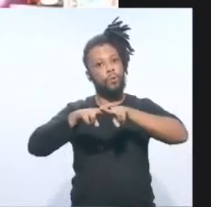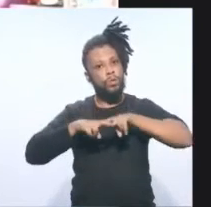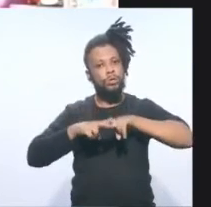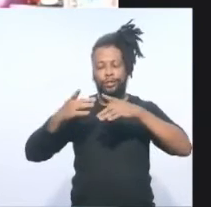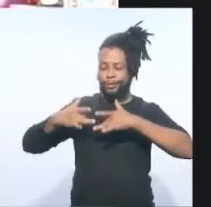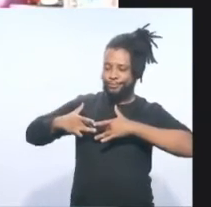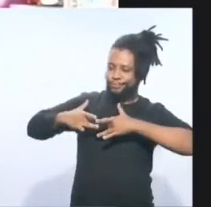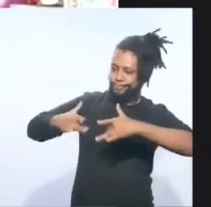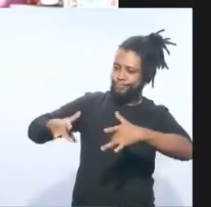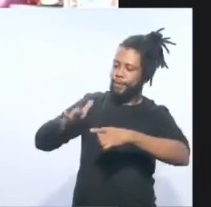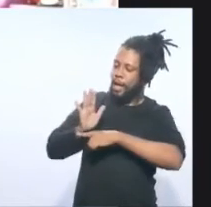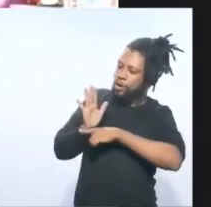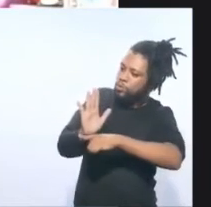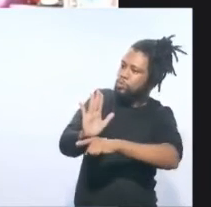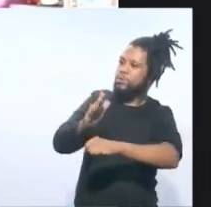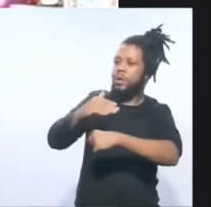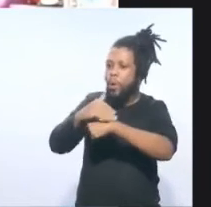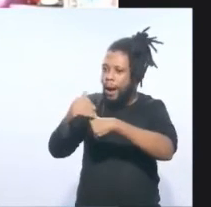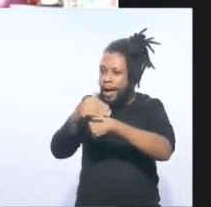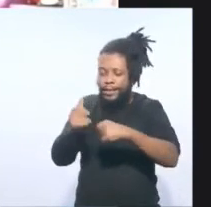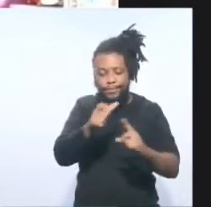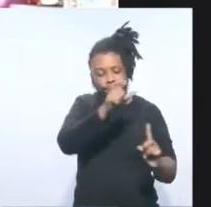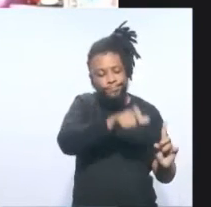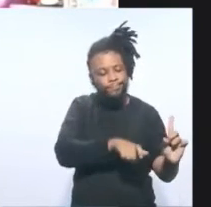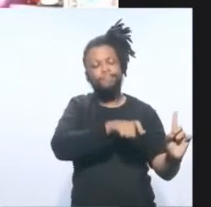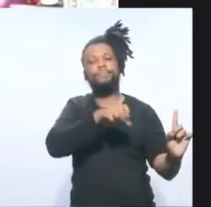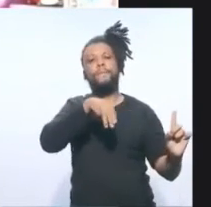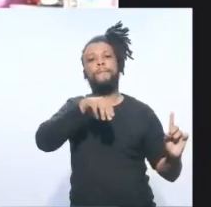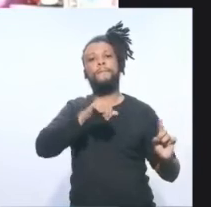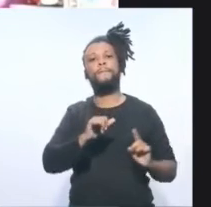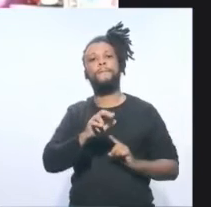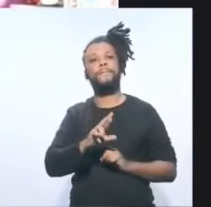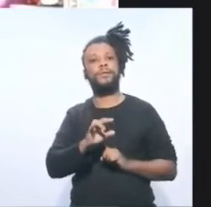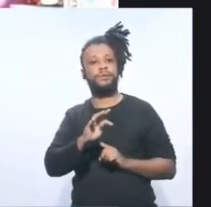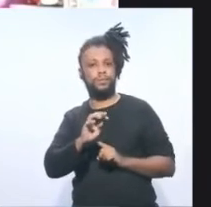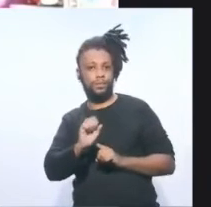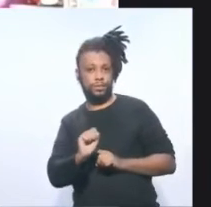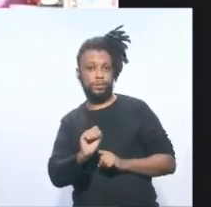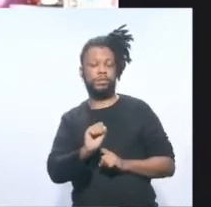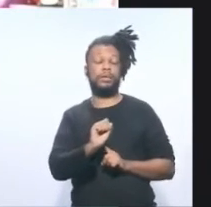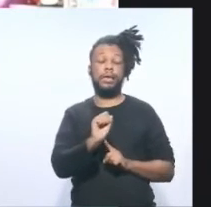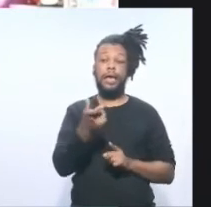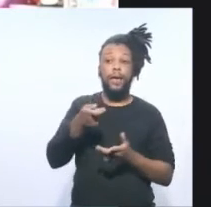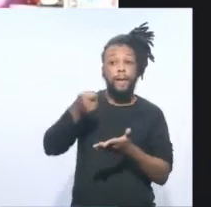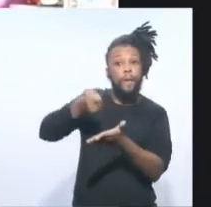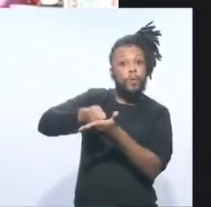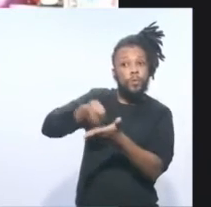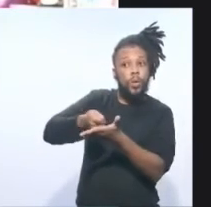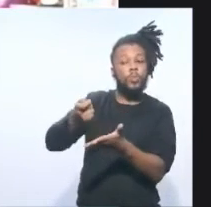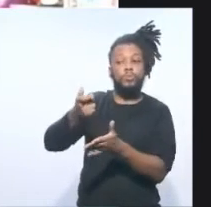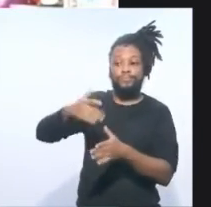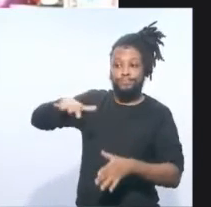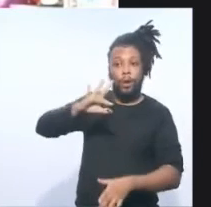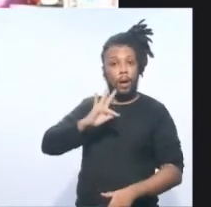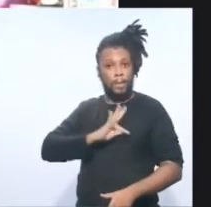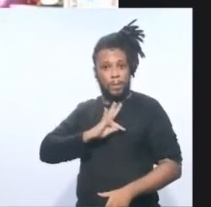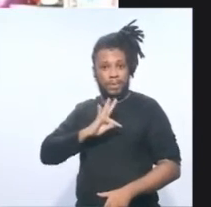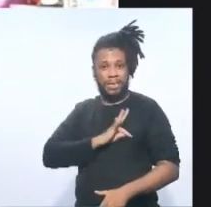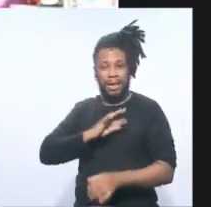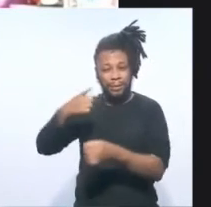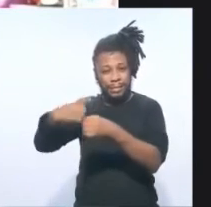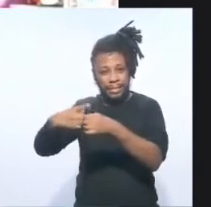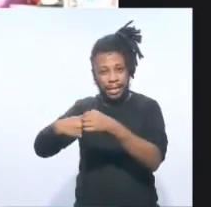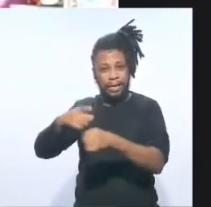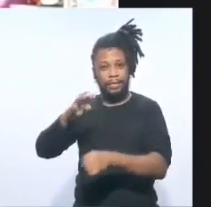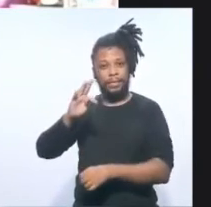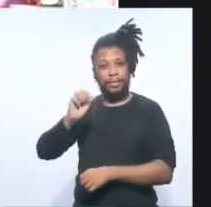solidariedade e carinho à dona Mirtes e exigimos das autoridades policiais da cidade de Itamandaré, no